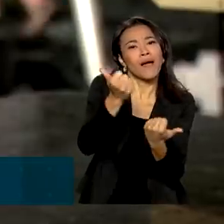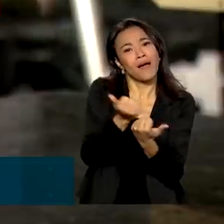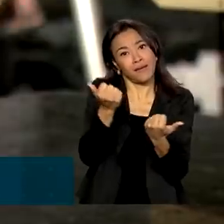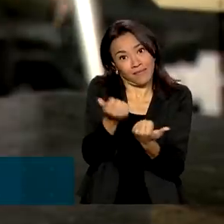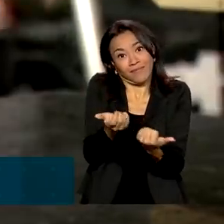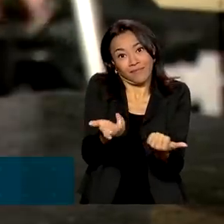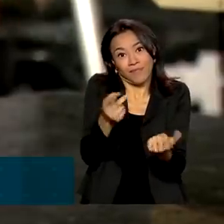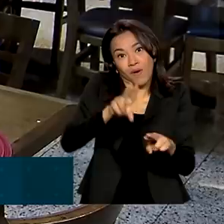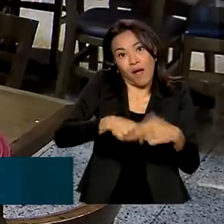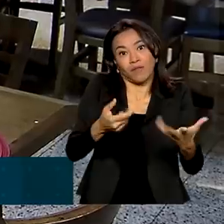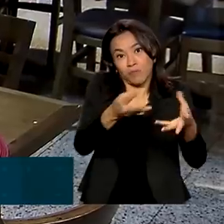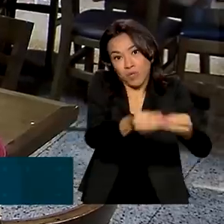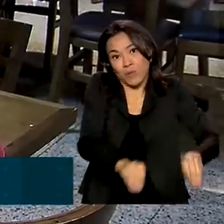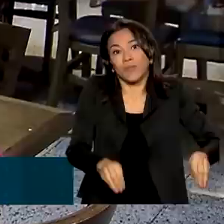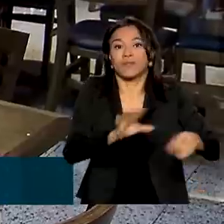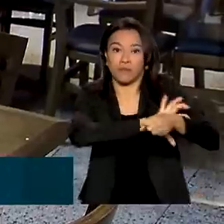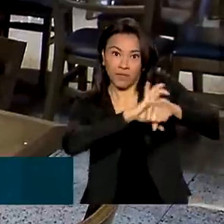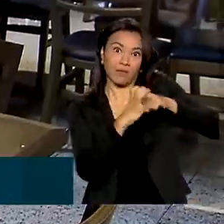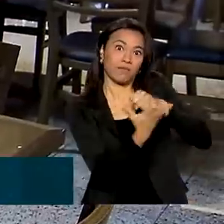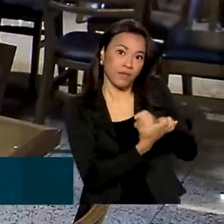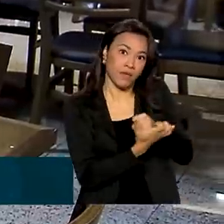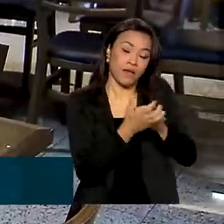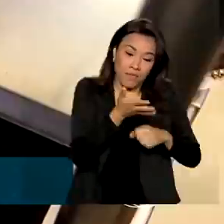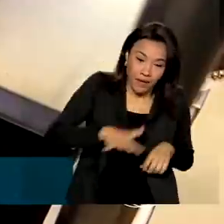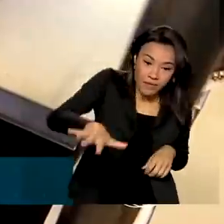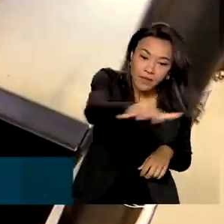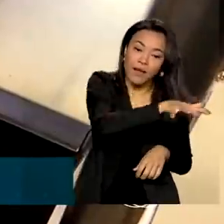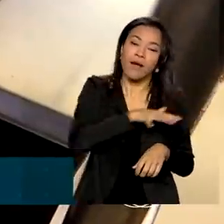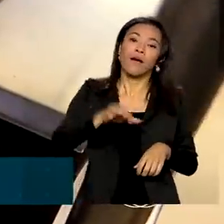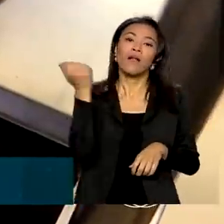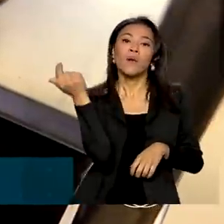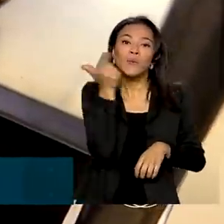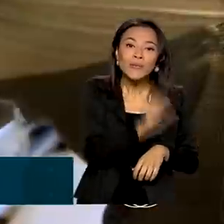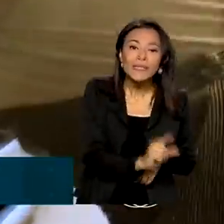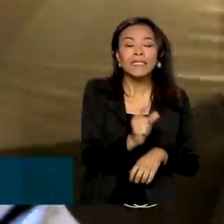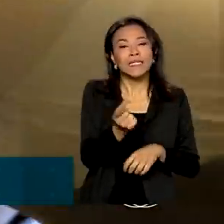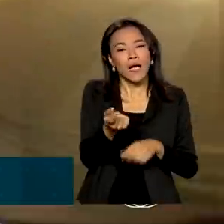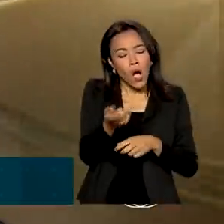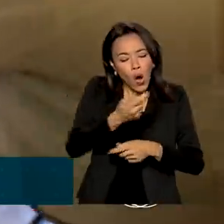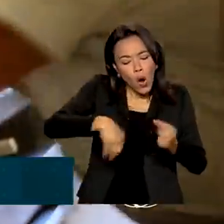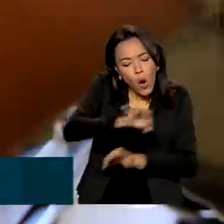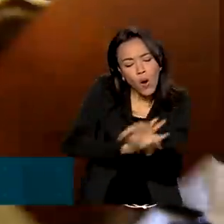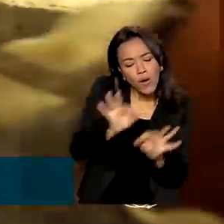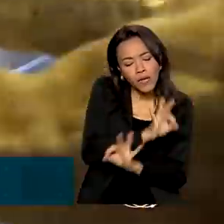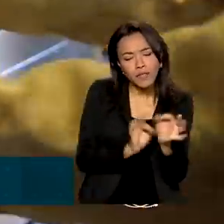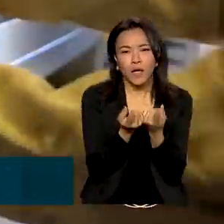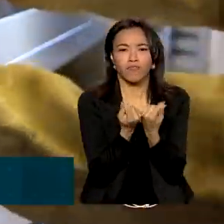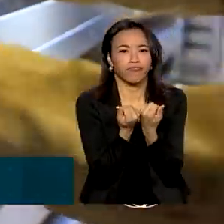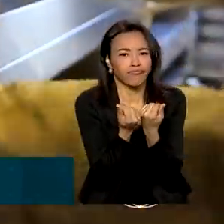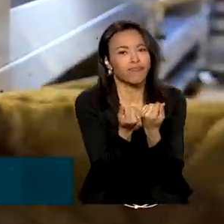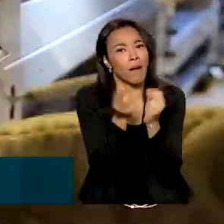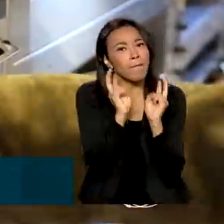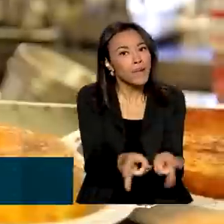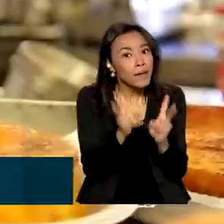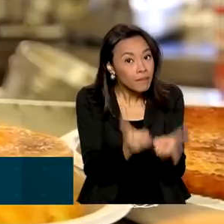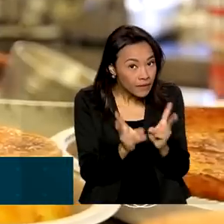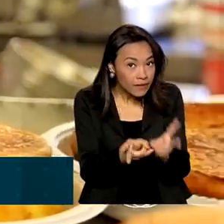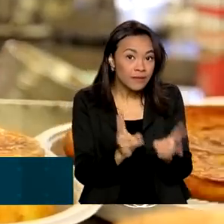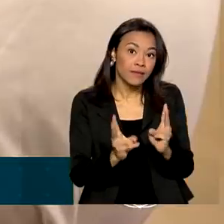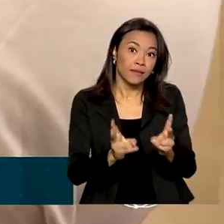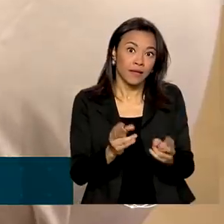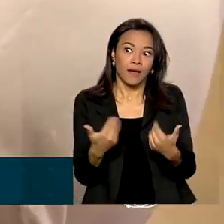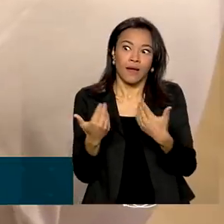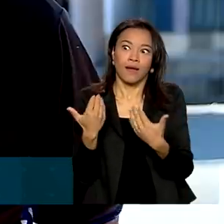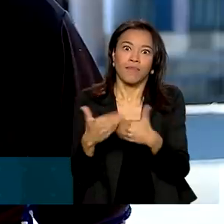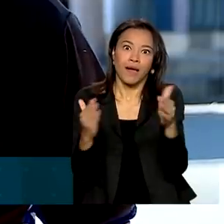Covid-19. Tudo para que o setor consiga regularizar as finanças de modo a permanecer no mercado, gerando